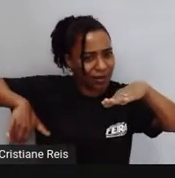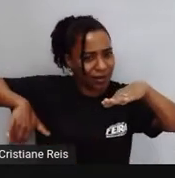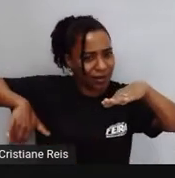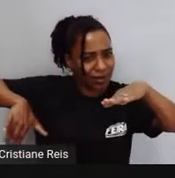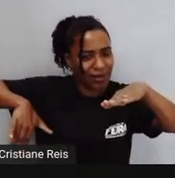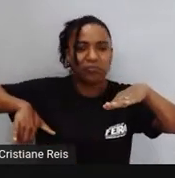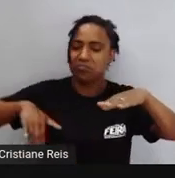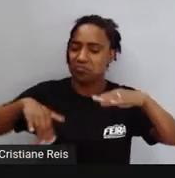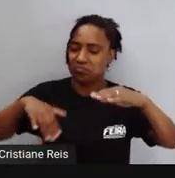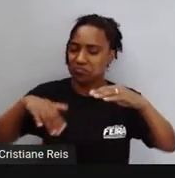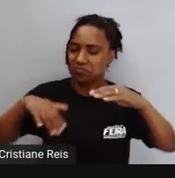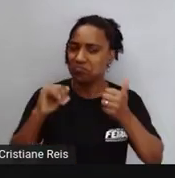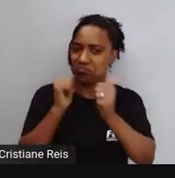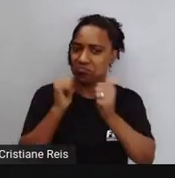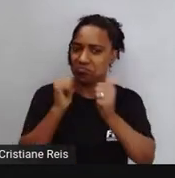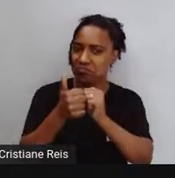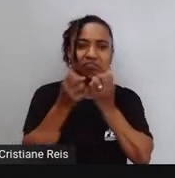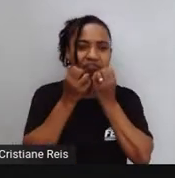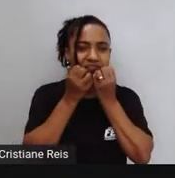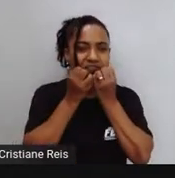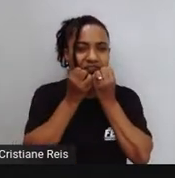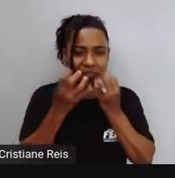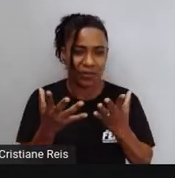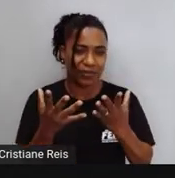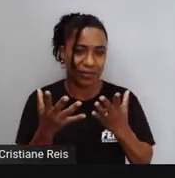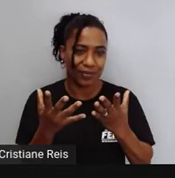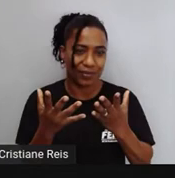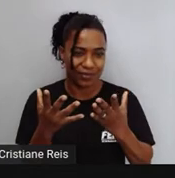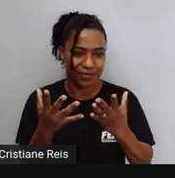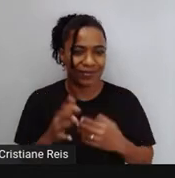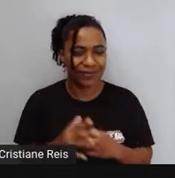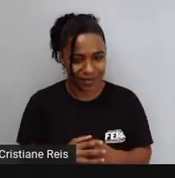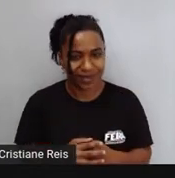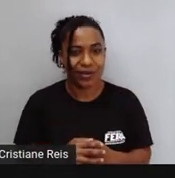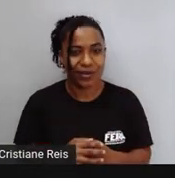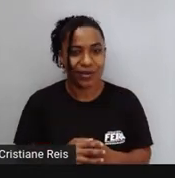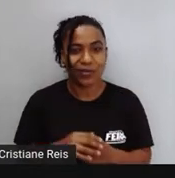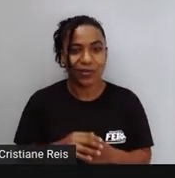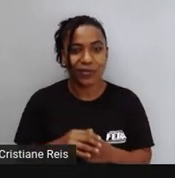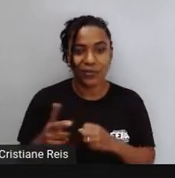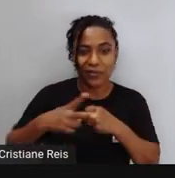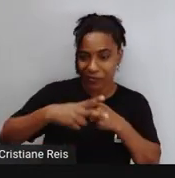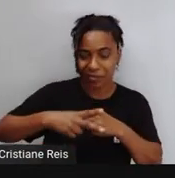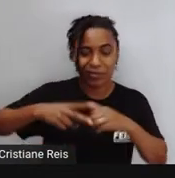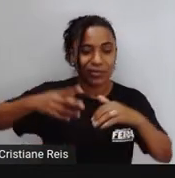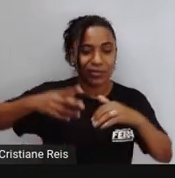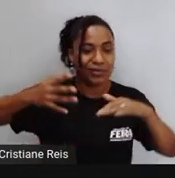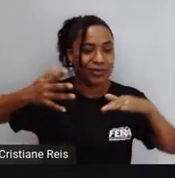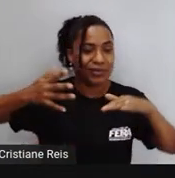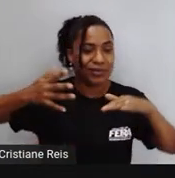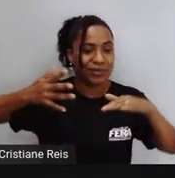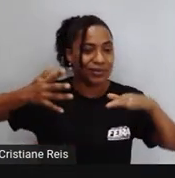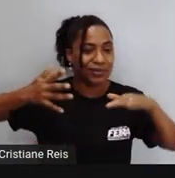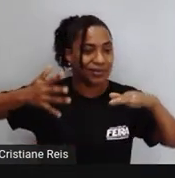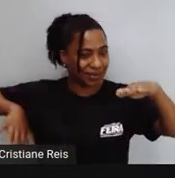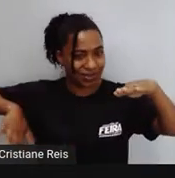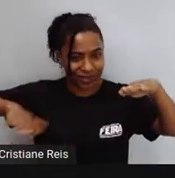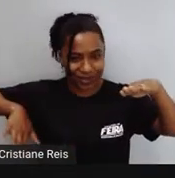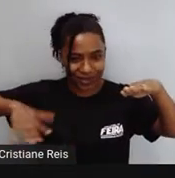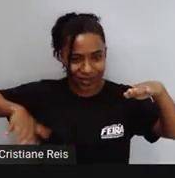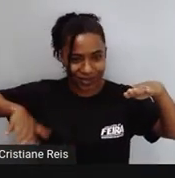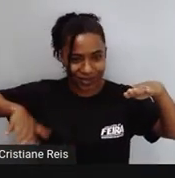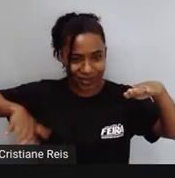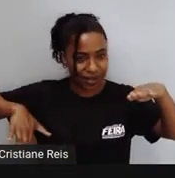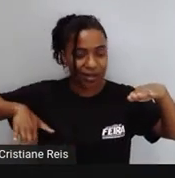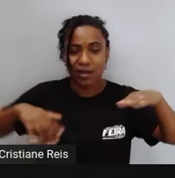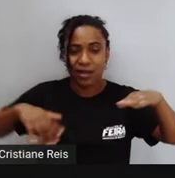Apesar de nós utilizarmos o verbo nadar Neste caso O verbo nadar Ele